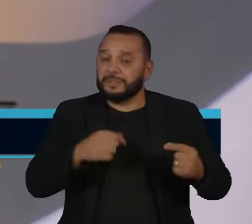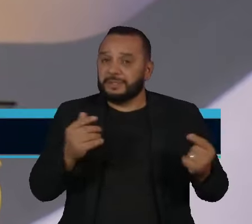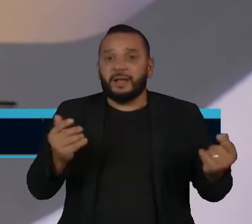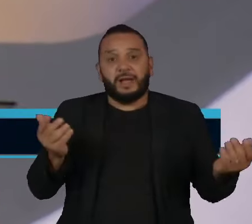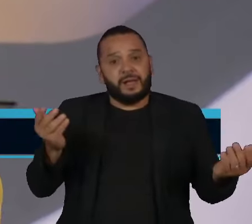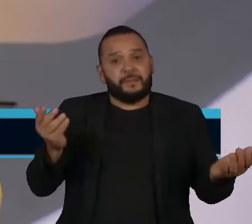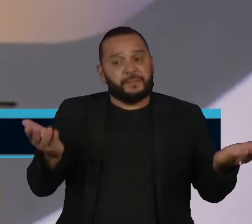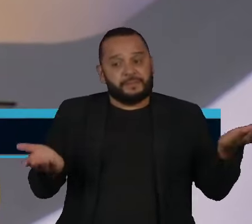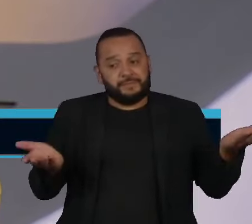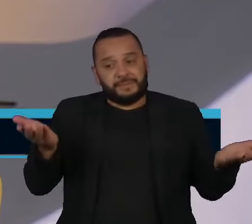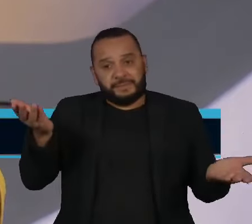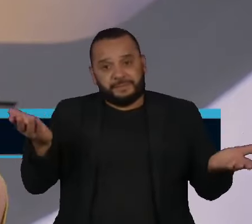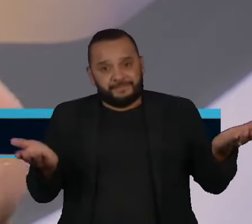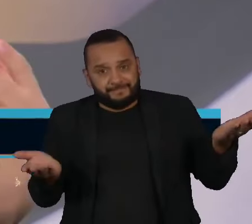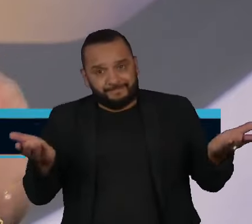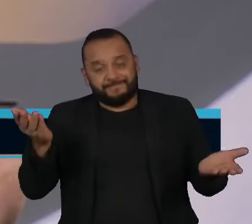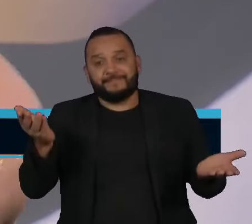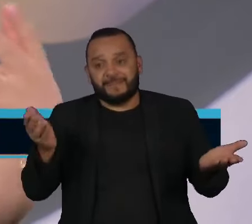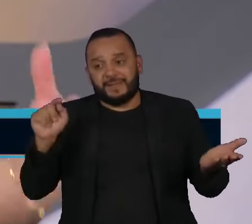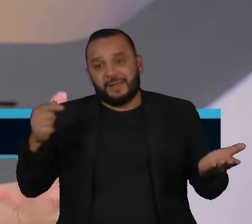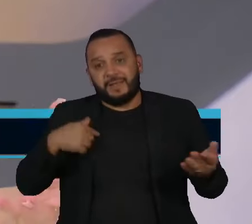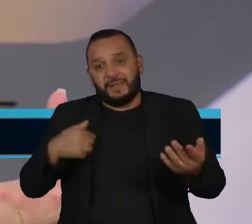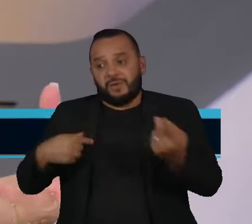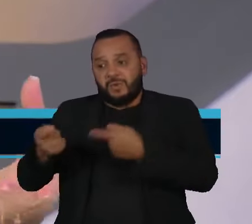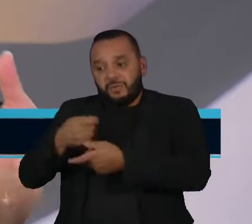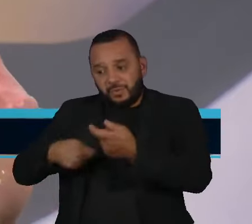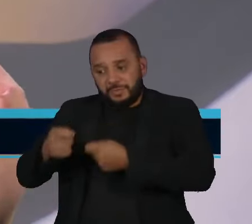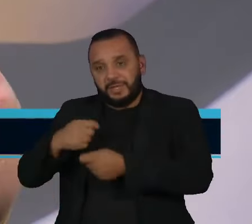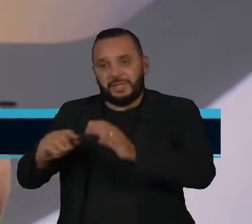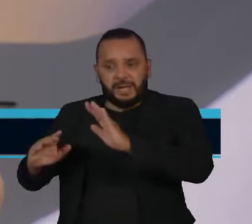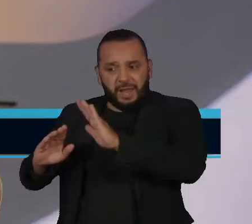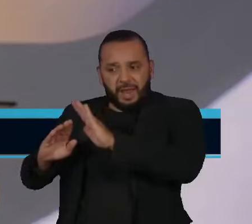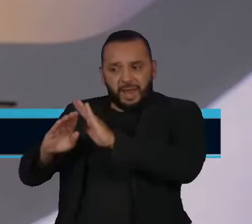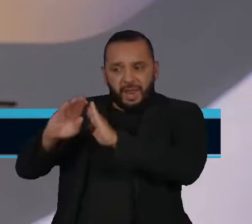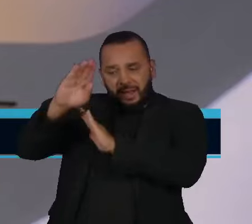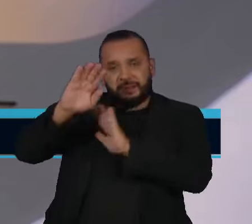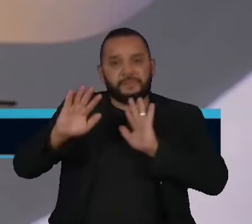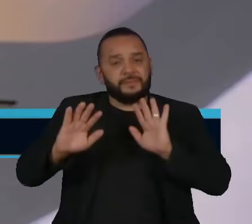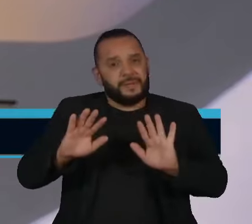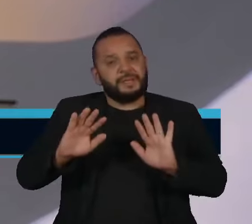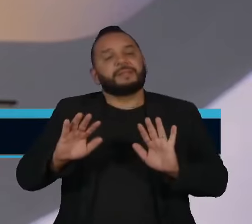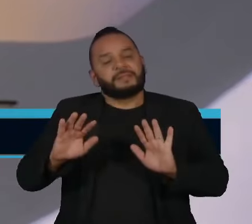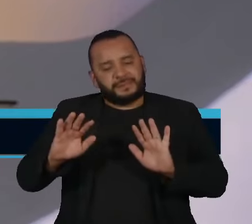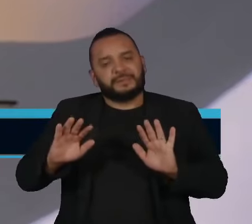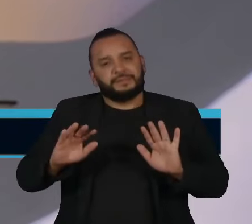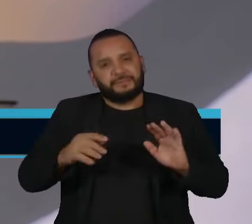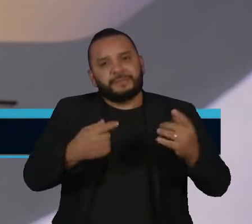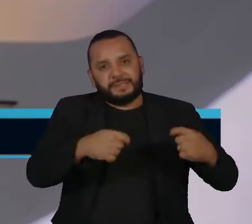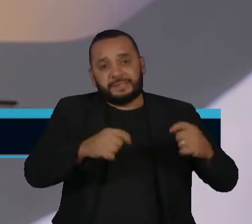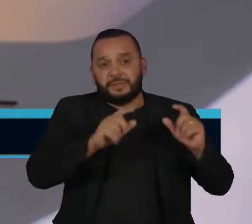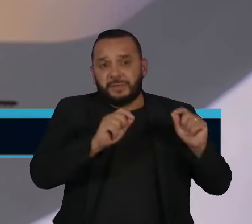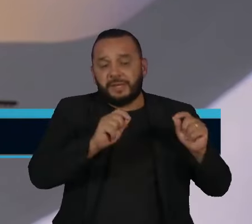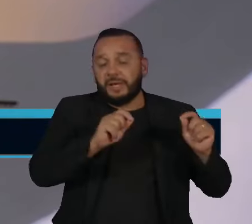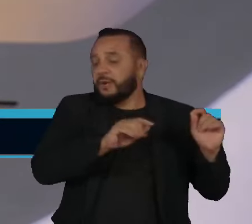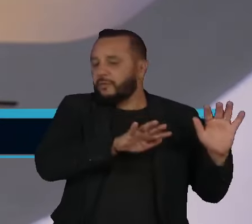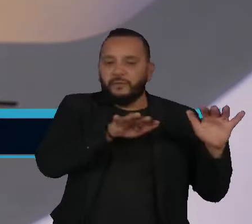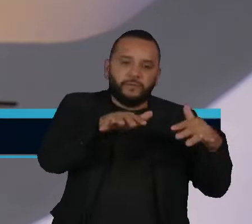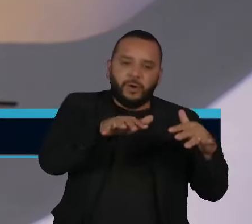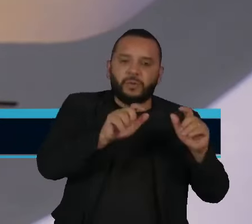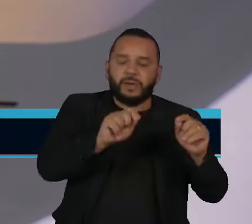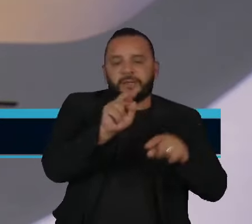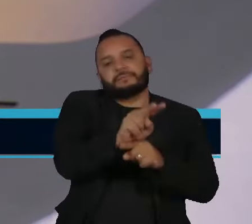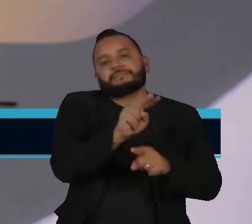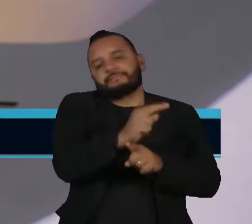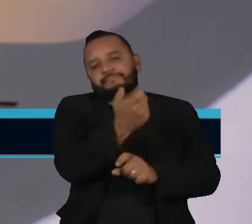diferentes para tentar compatibilizar. Uma economia que continua crescendo, mas uma economia que vai precisar olhar cada vez mais para o meio